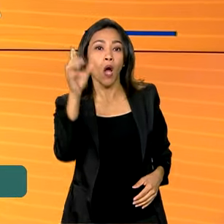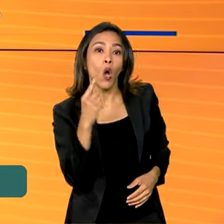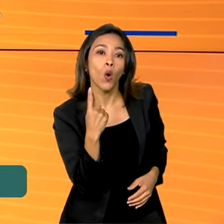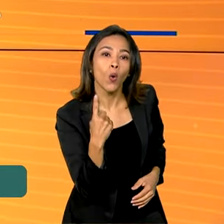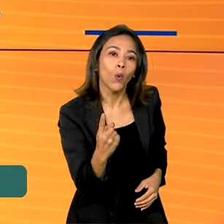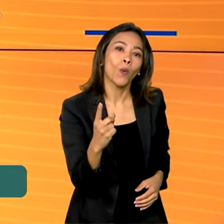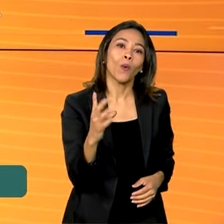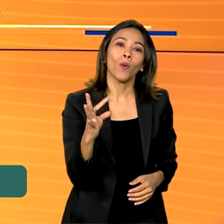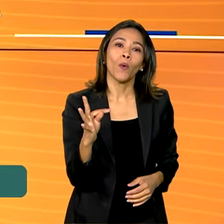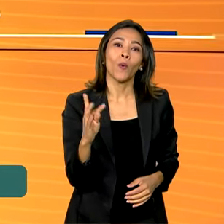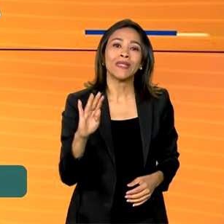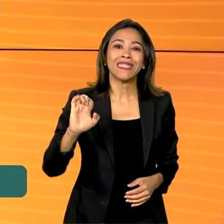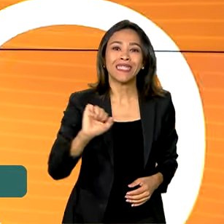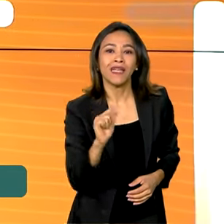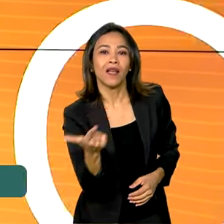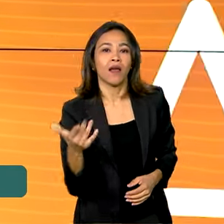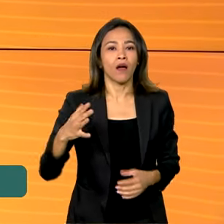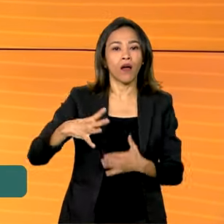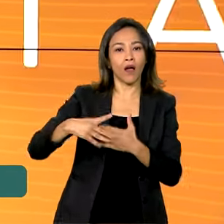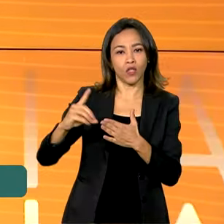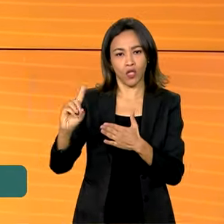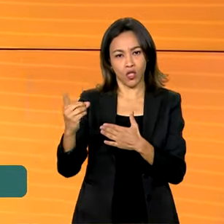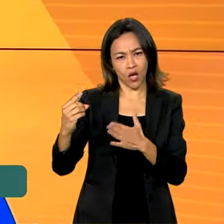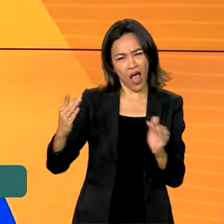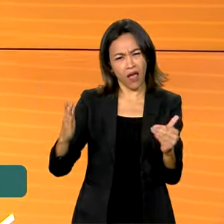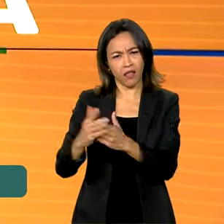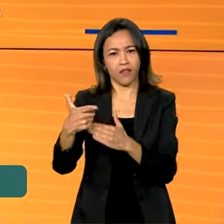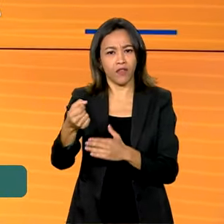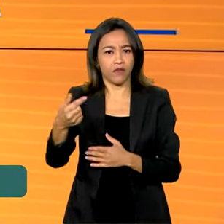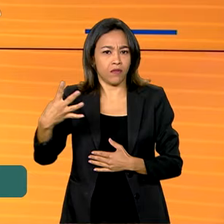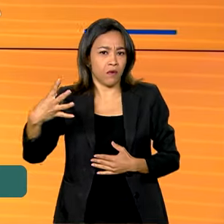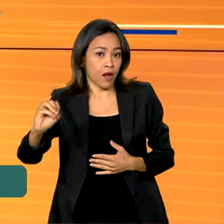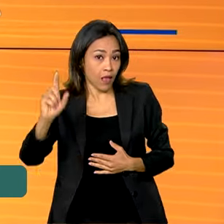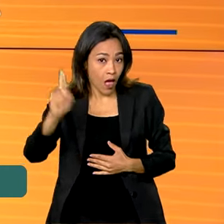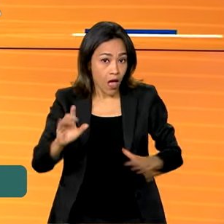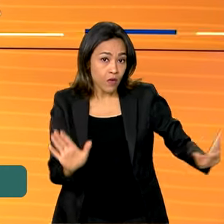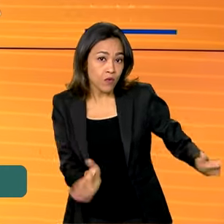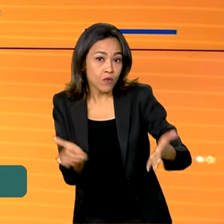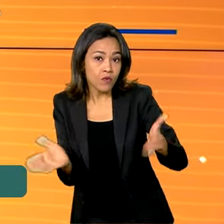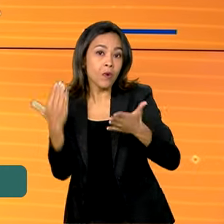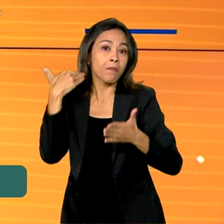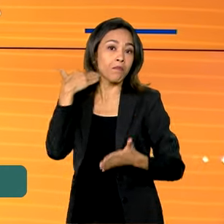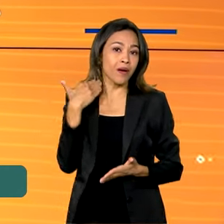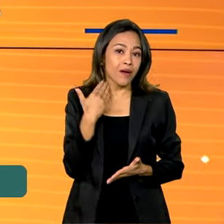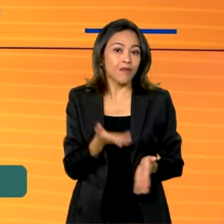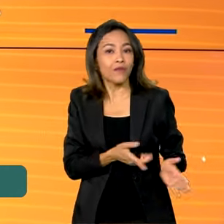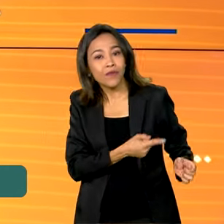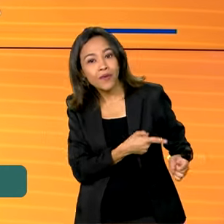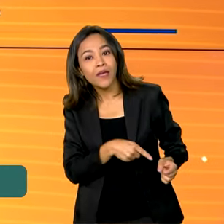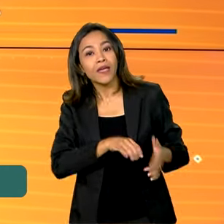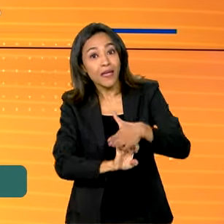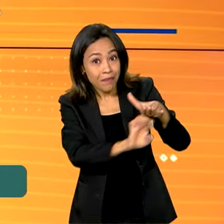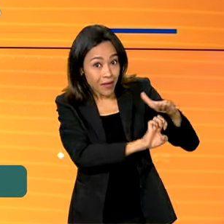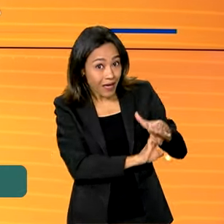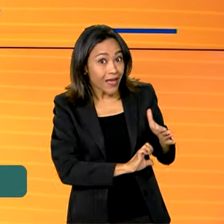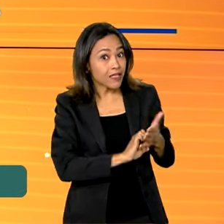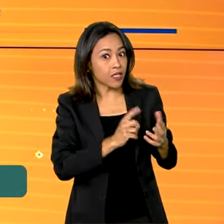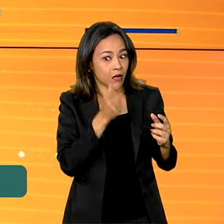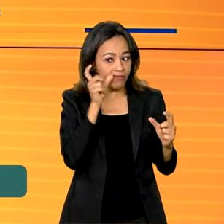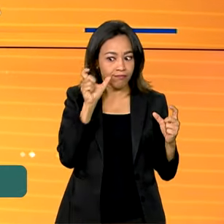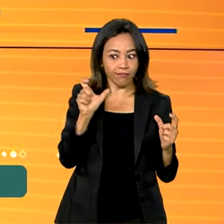até 2040. A estimativa é de bancos e de empresas do setor que investem ao redor do mundo,